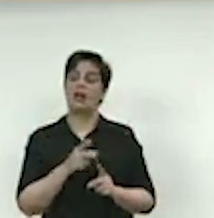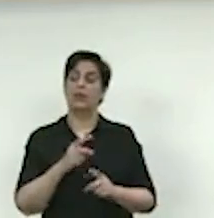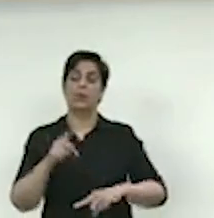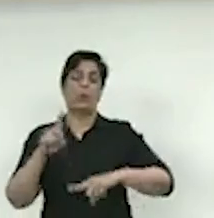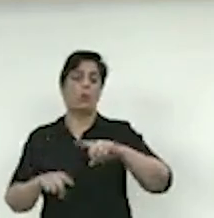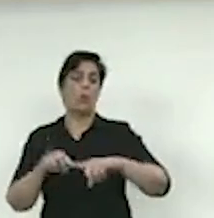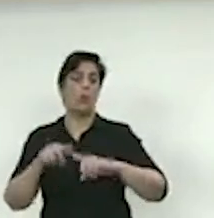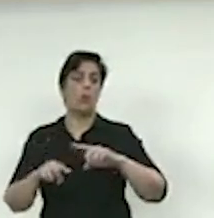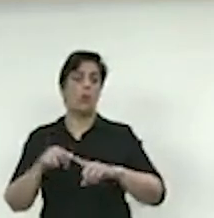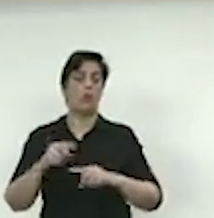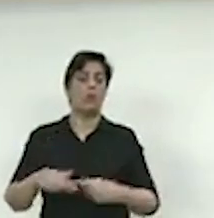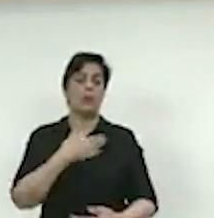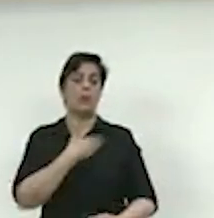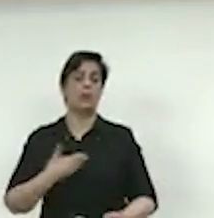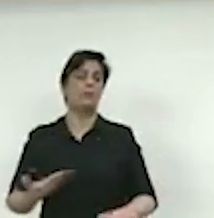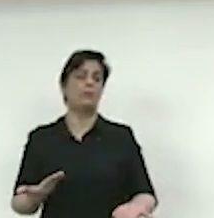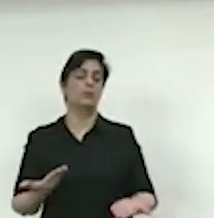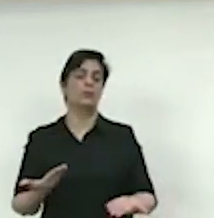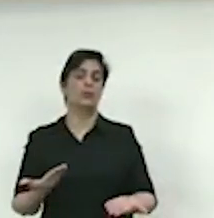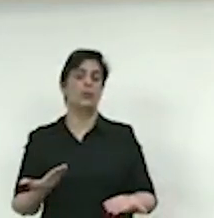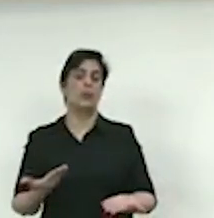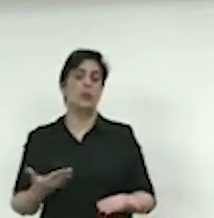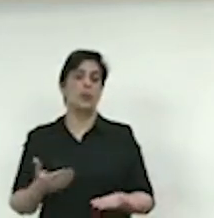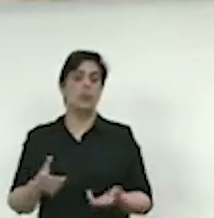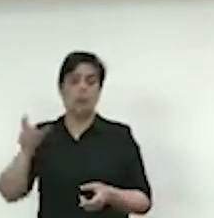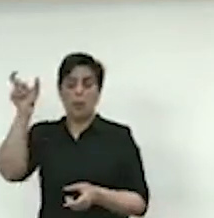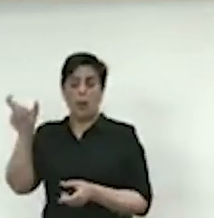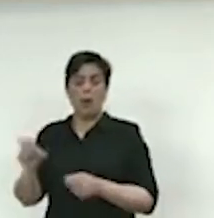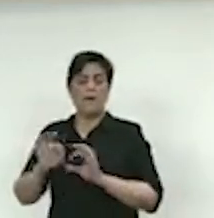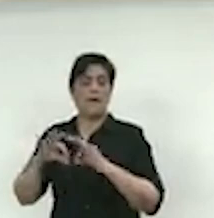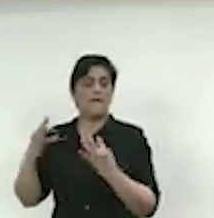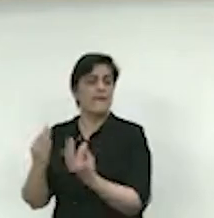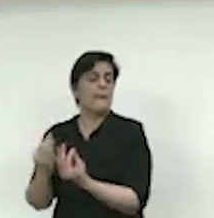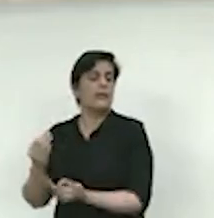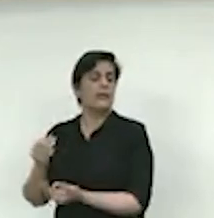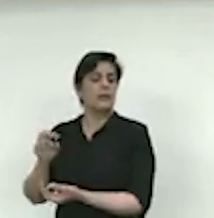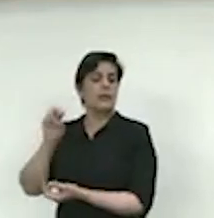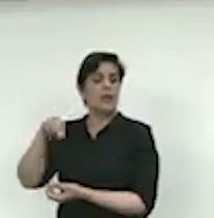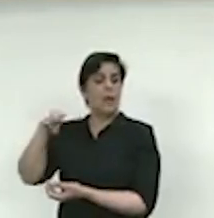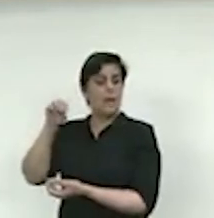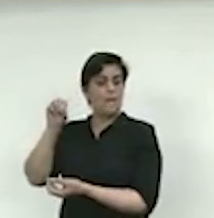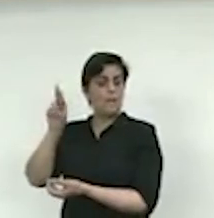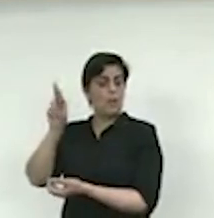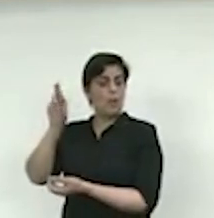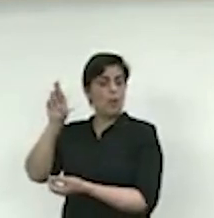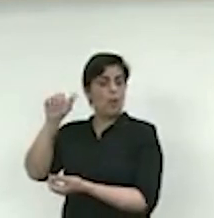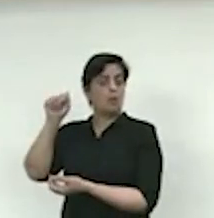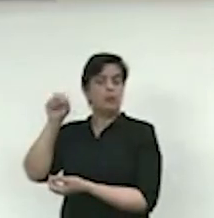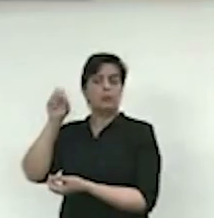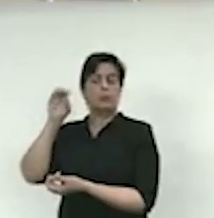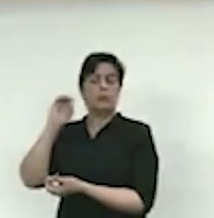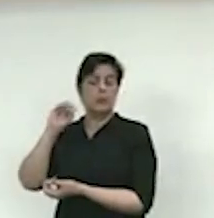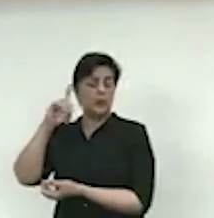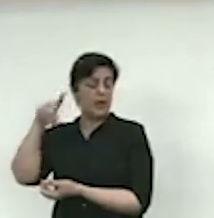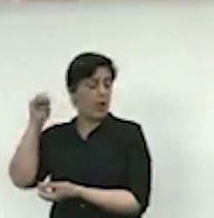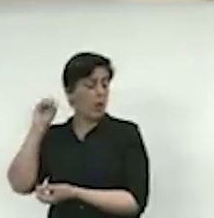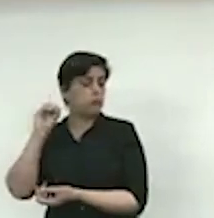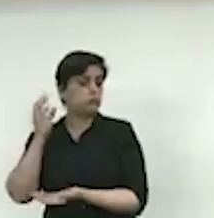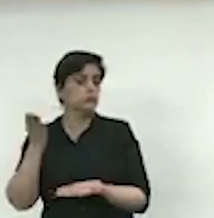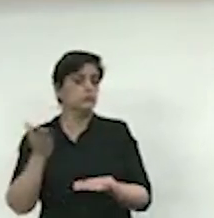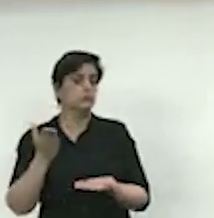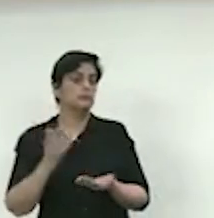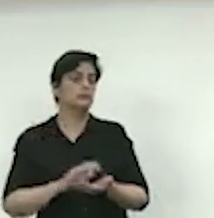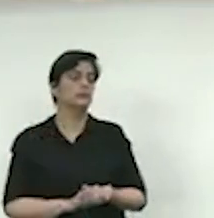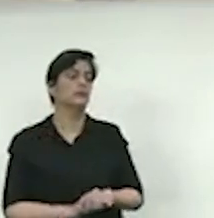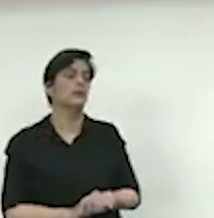um parente do ex-prefeito Alberto Pereira Morão. E isso se agravou ainda mais, quando em resposta a um requerimento feito pela então